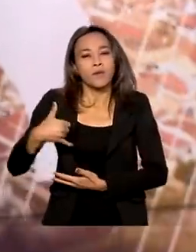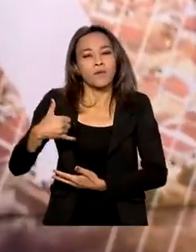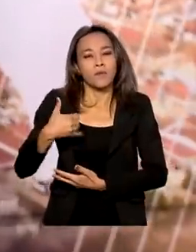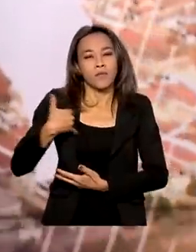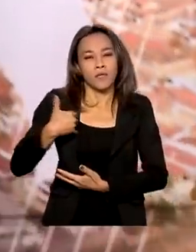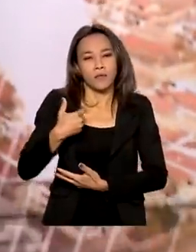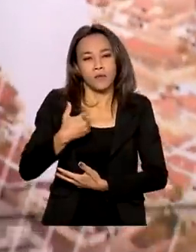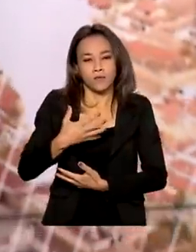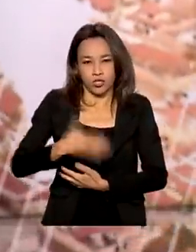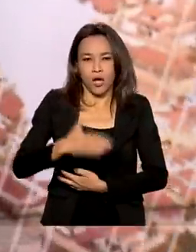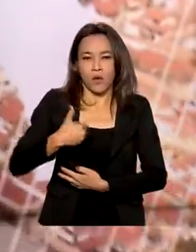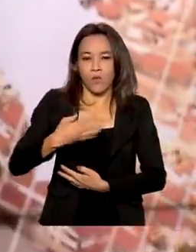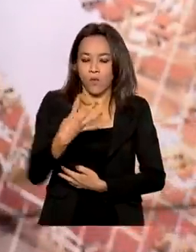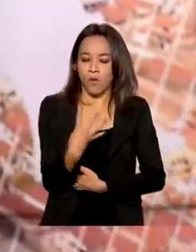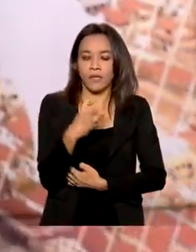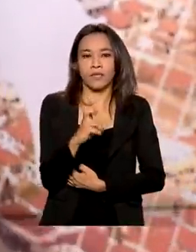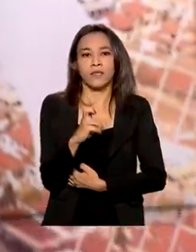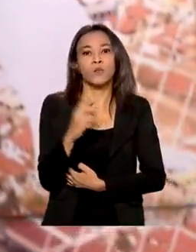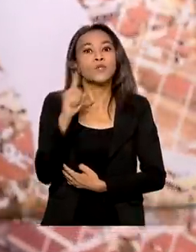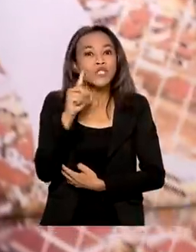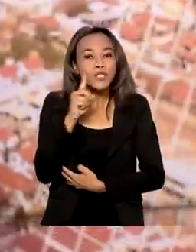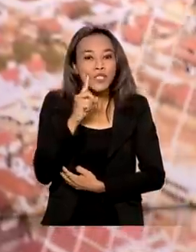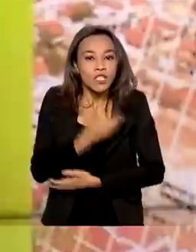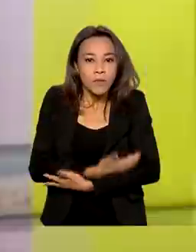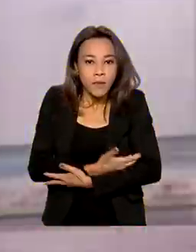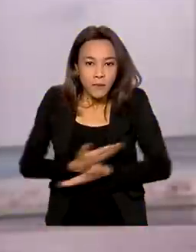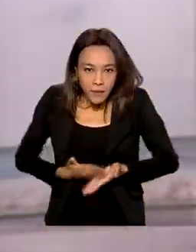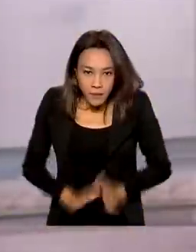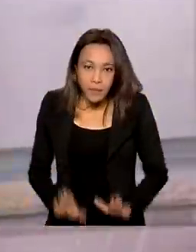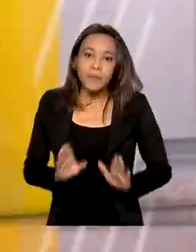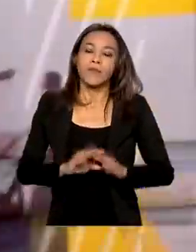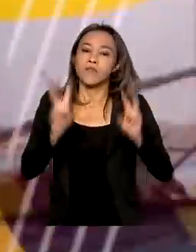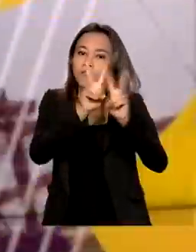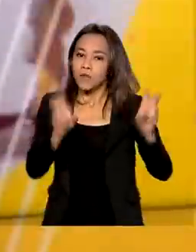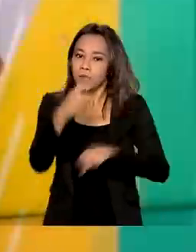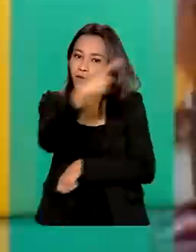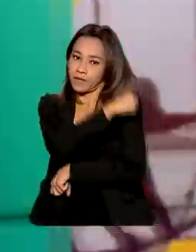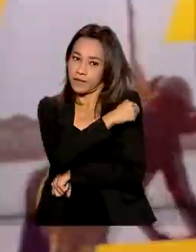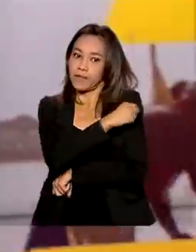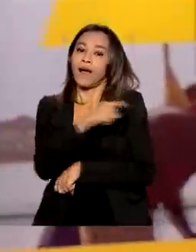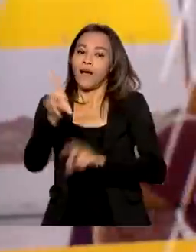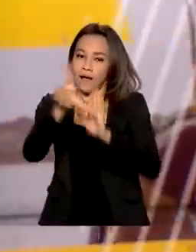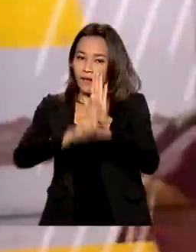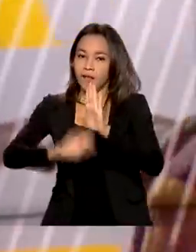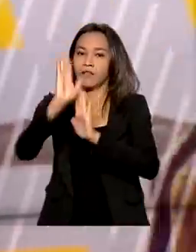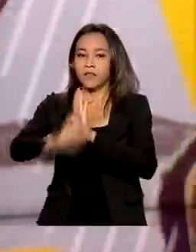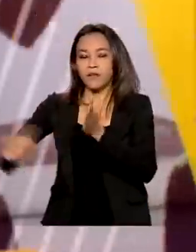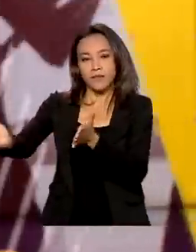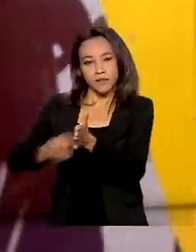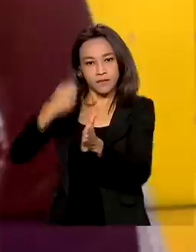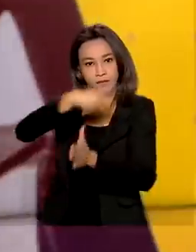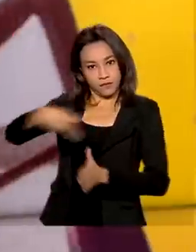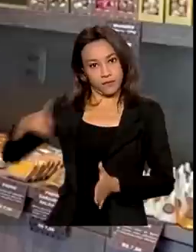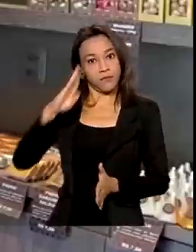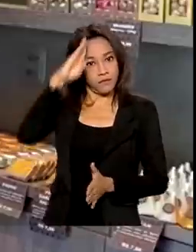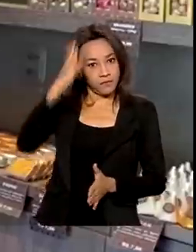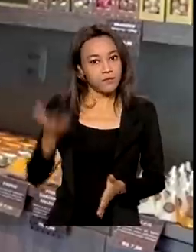45 dias na vacinação contra a Covid-19. A nova lei foi sancionada pelo presidente Jair Bolsonaro.